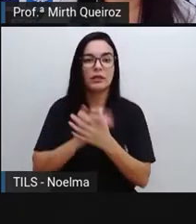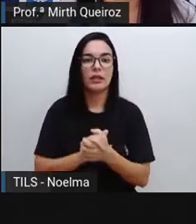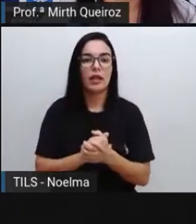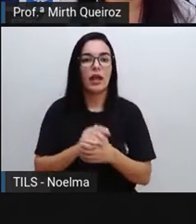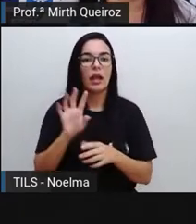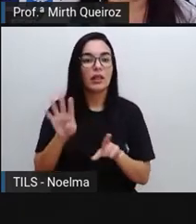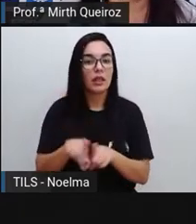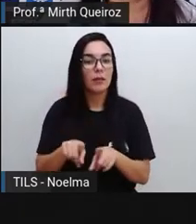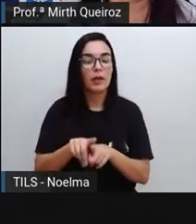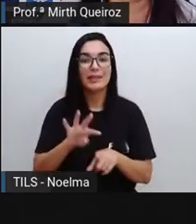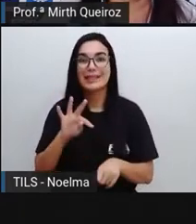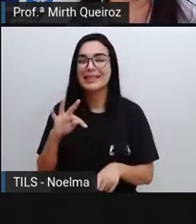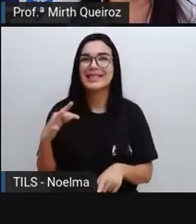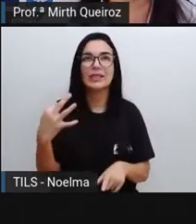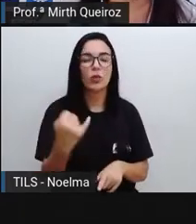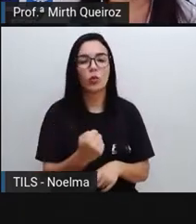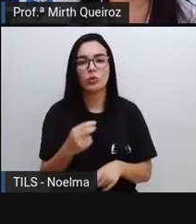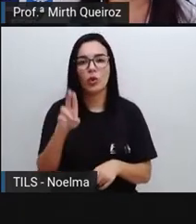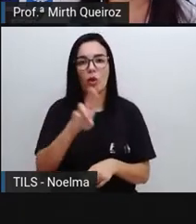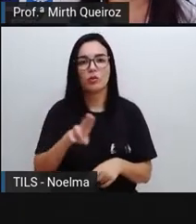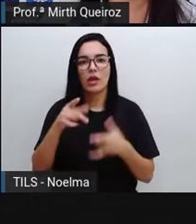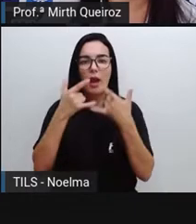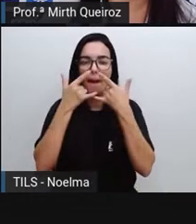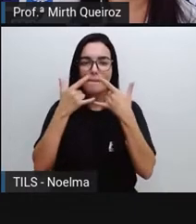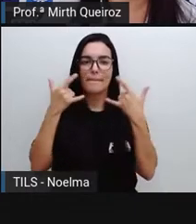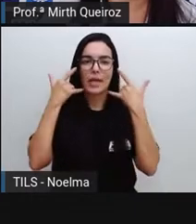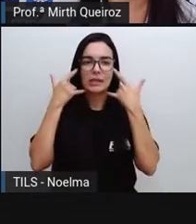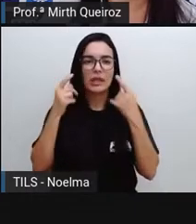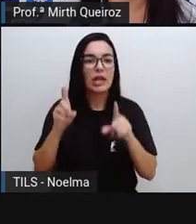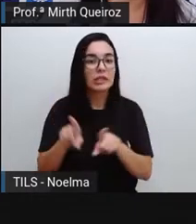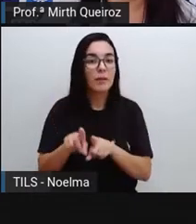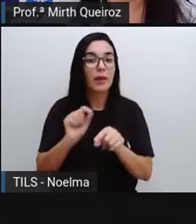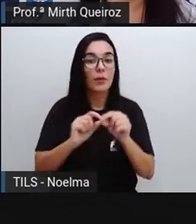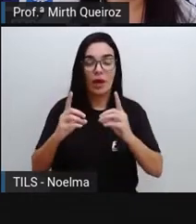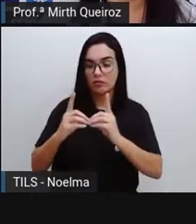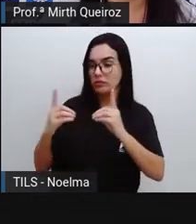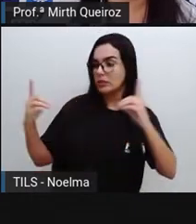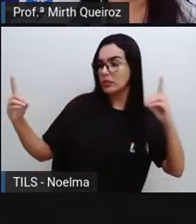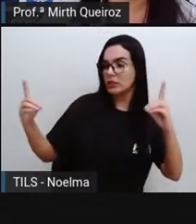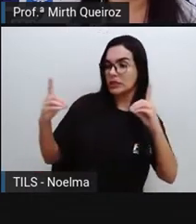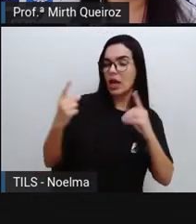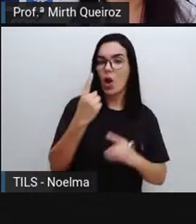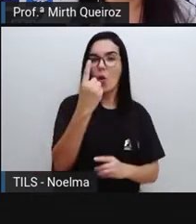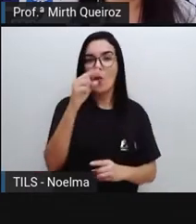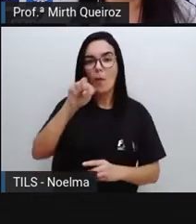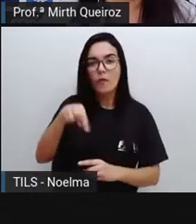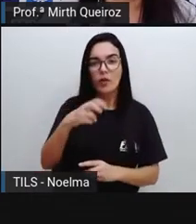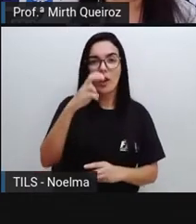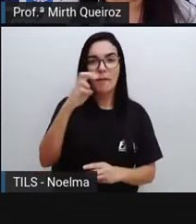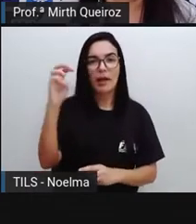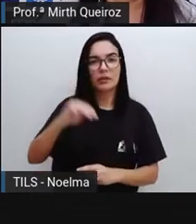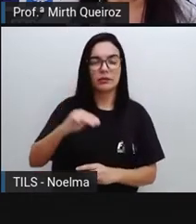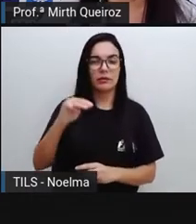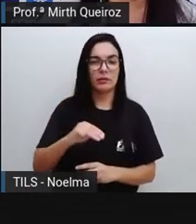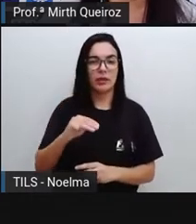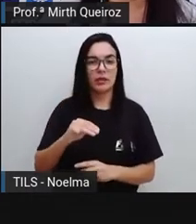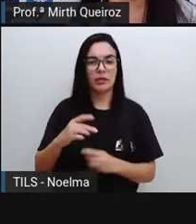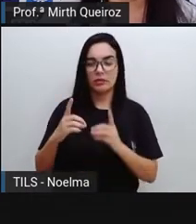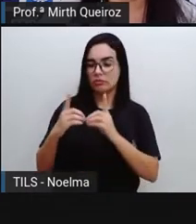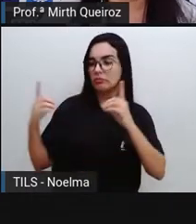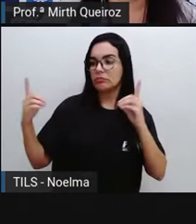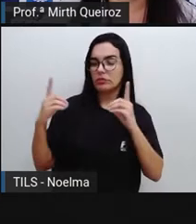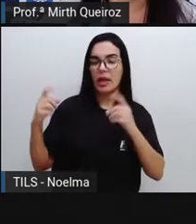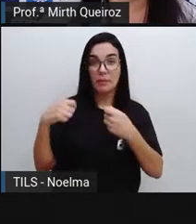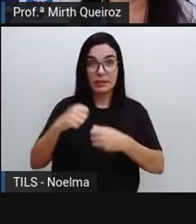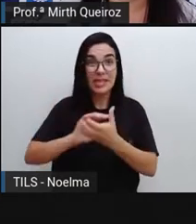mundo utilizar a máscara, né? Mantenha, então, sempre uma distância de, no mínimo, um metro e meio de outra pessoa. Lave